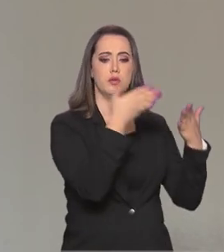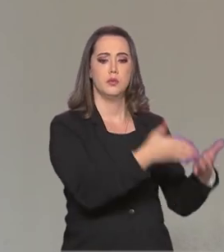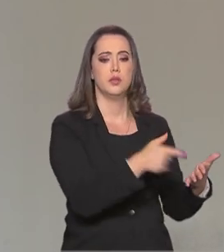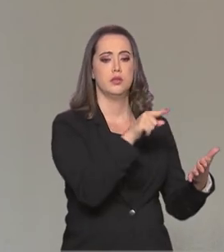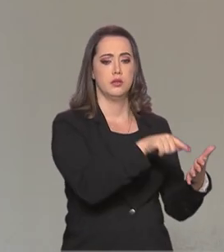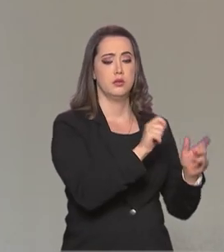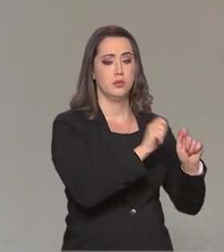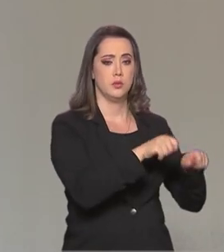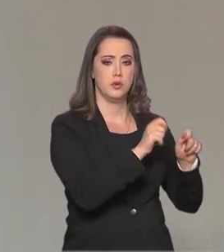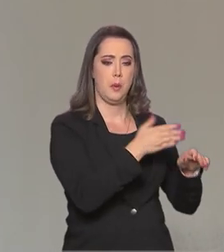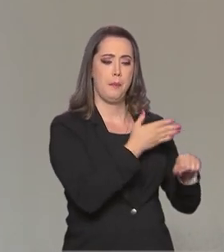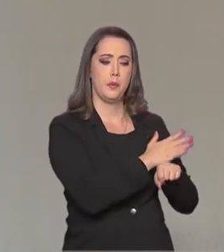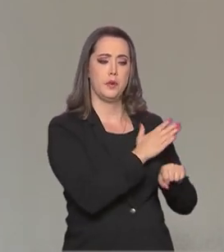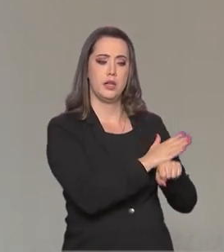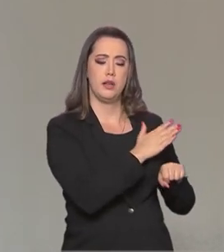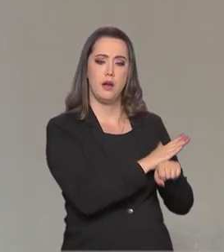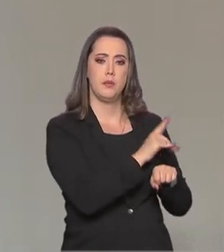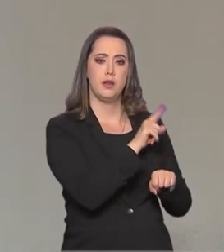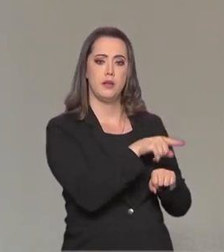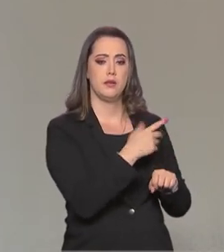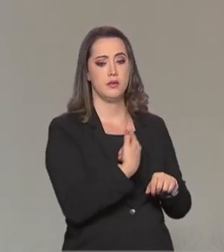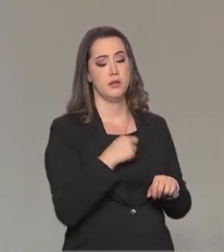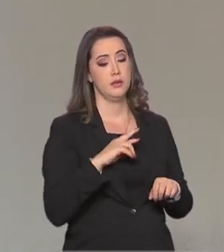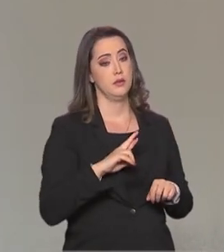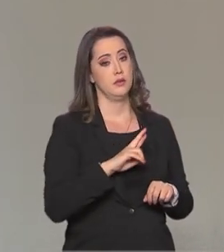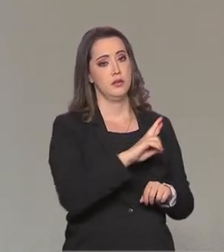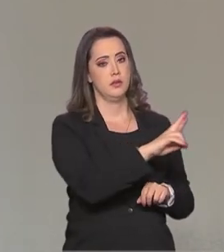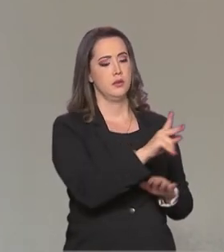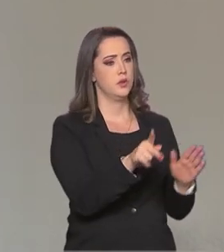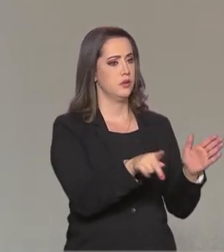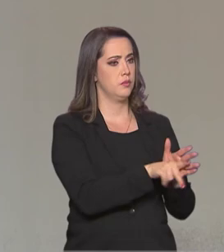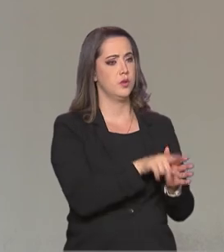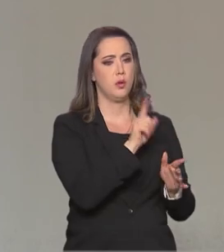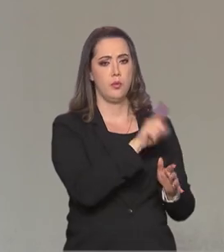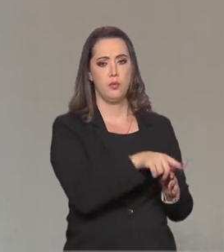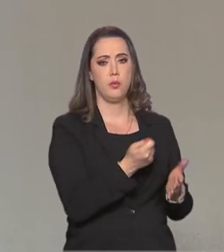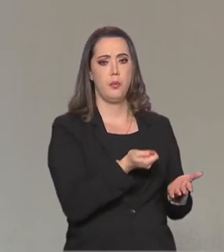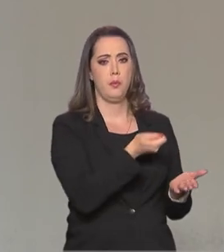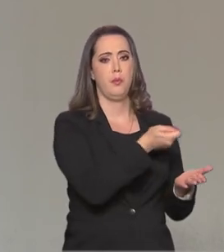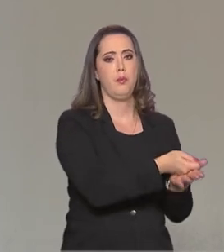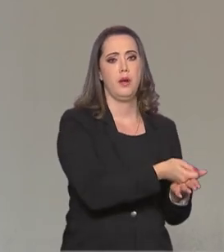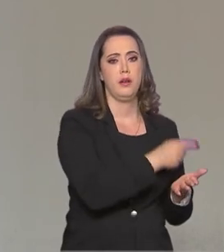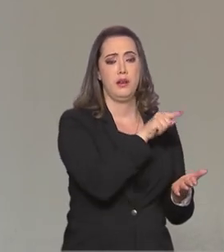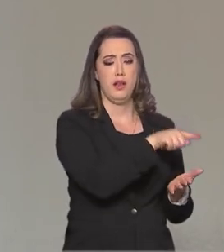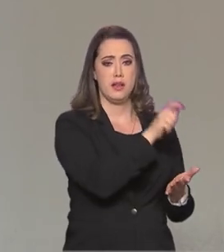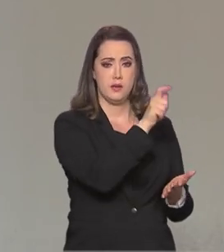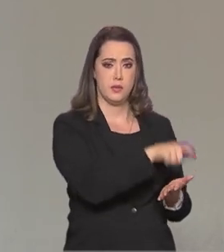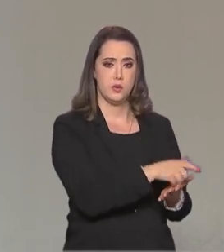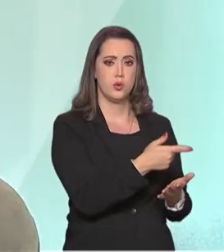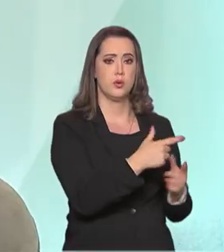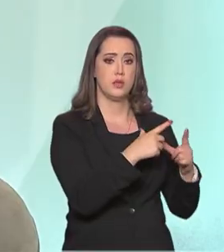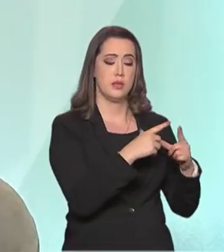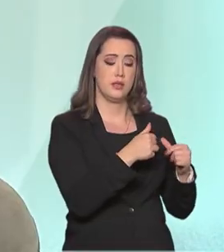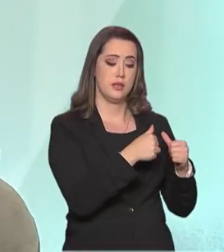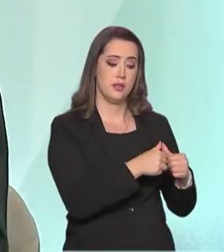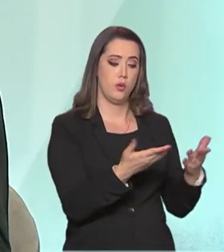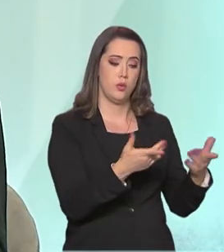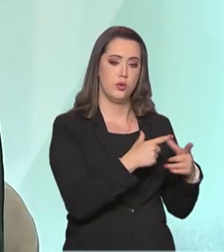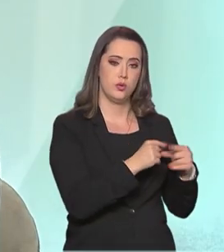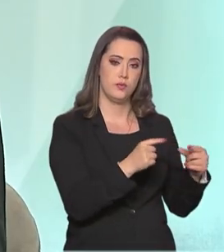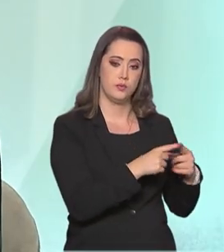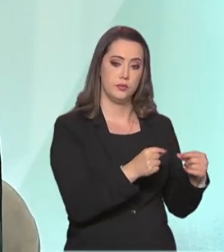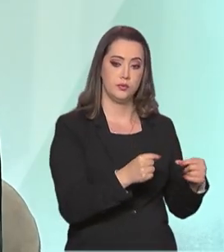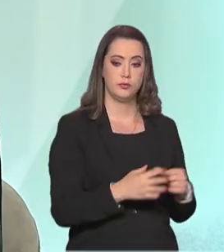atletas. Ela ajudou na preparação, ela é responsável diretamente por financiar esses atletas que estão em Tóquio? É, é um